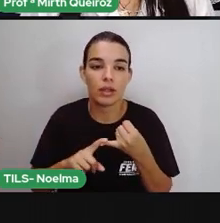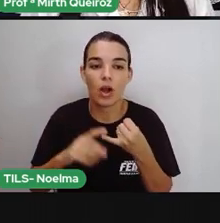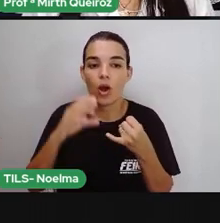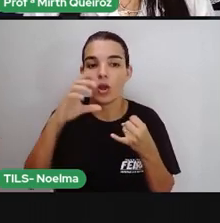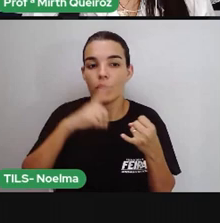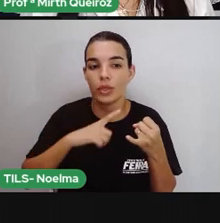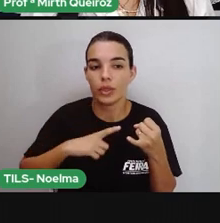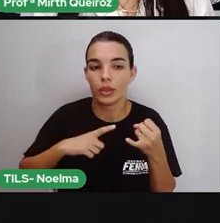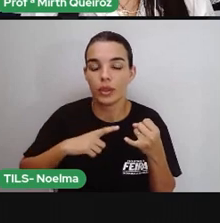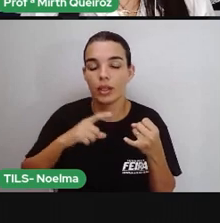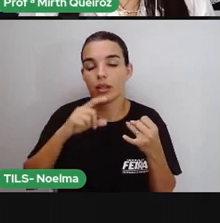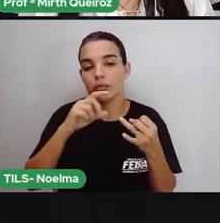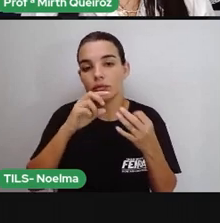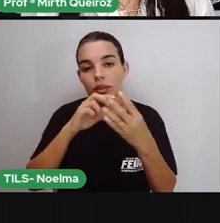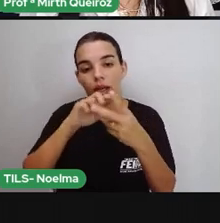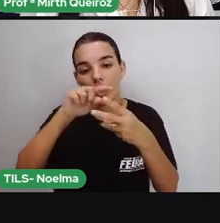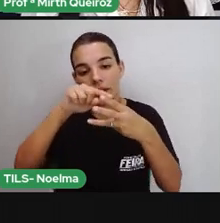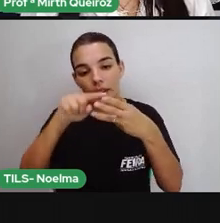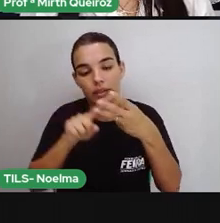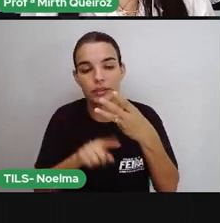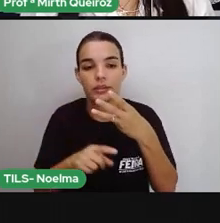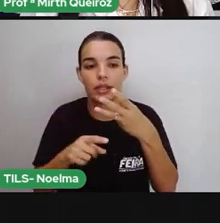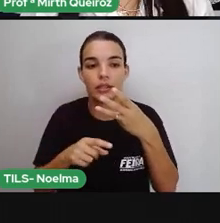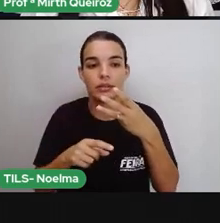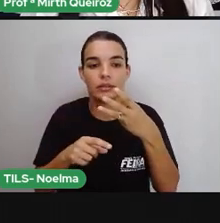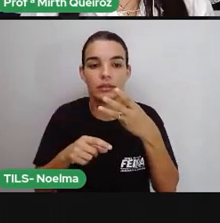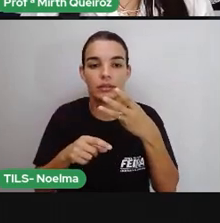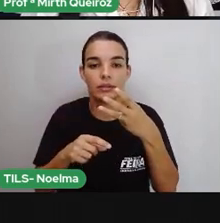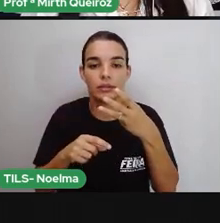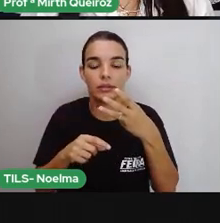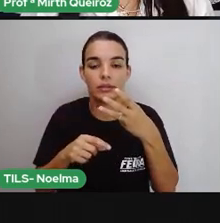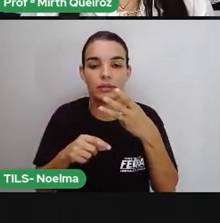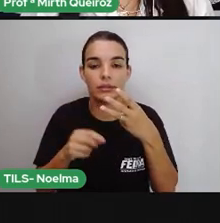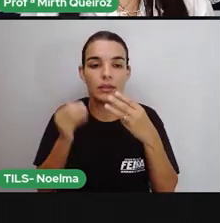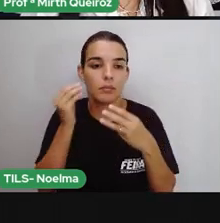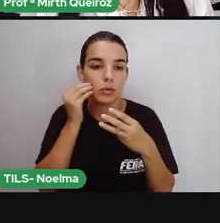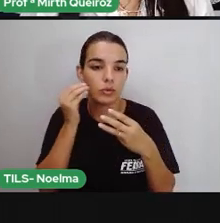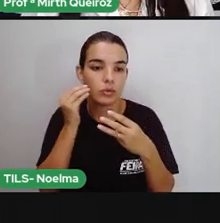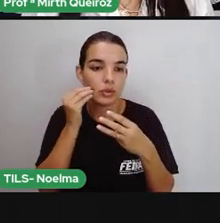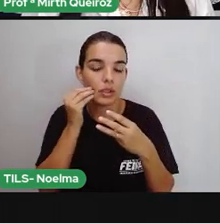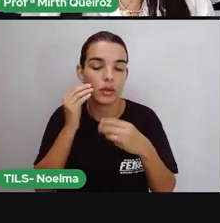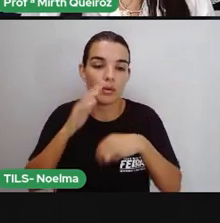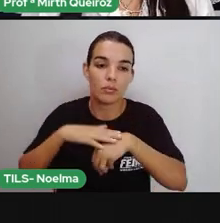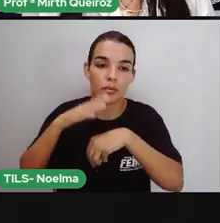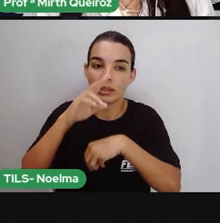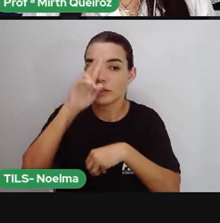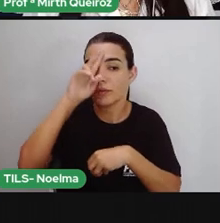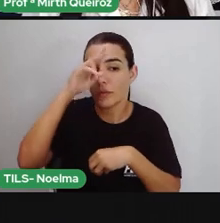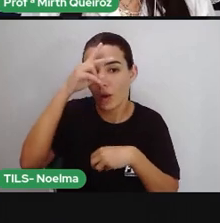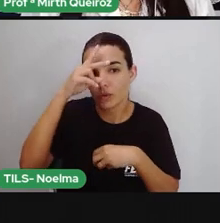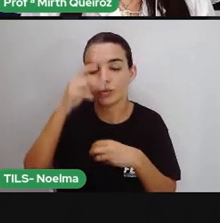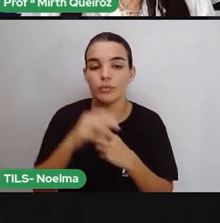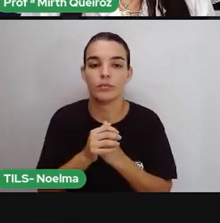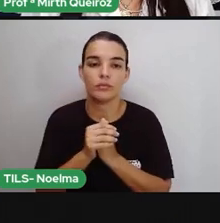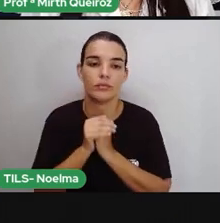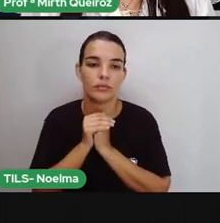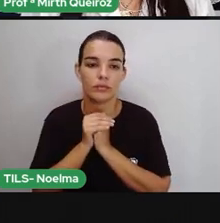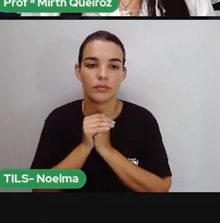proparoxítona. E troféu, que é o péu, que é a última sílaba mais forte. Nós temos aí uma palavra